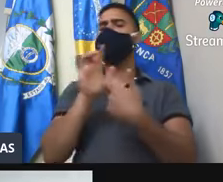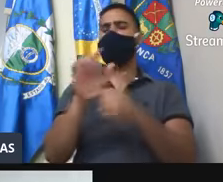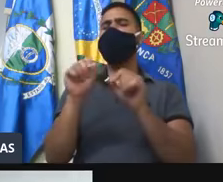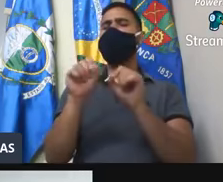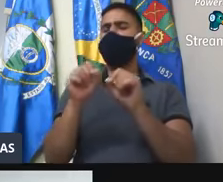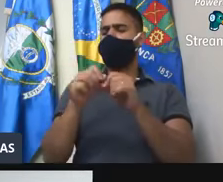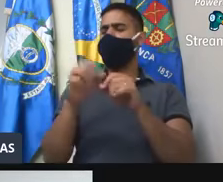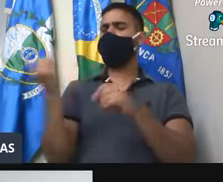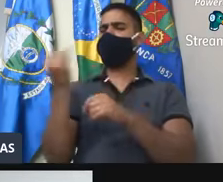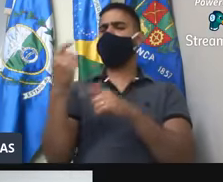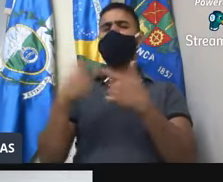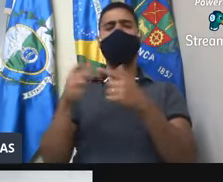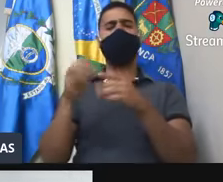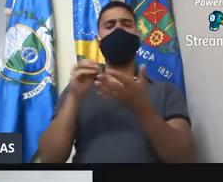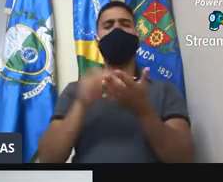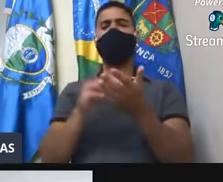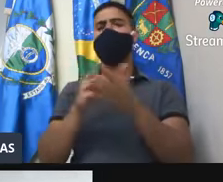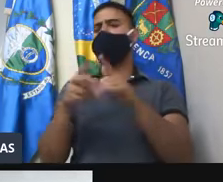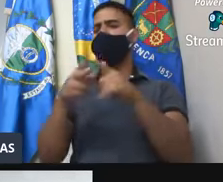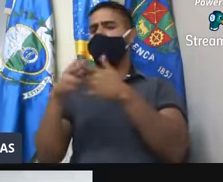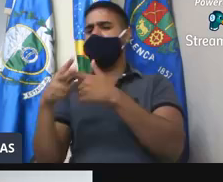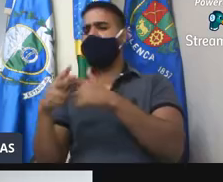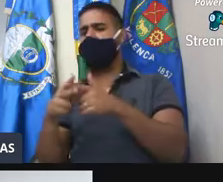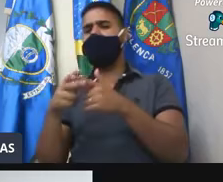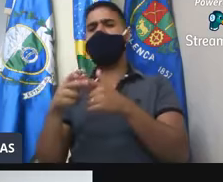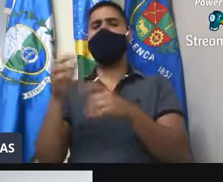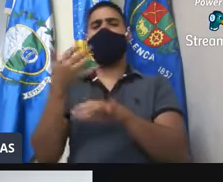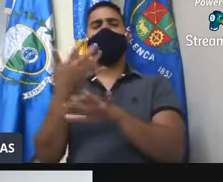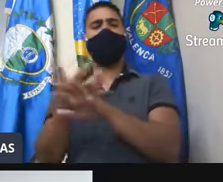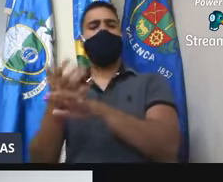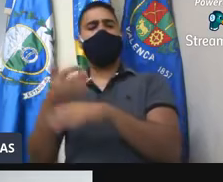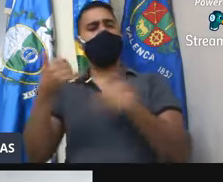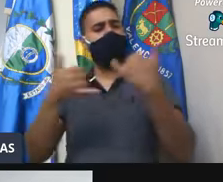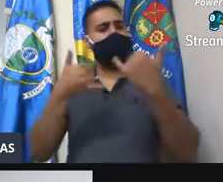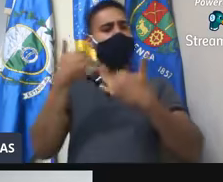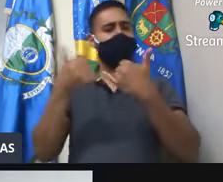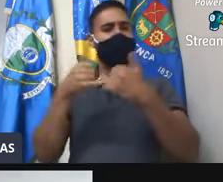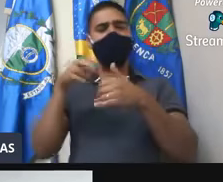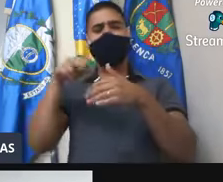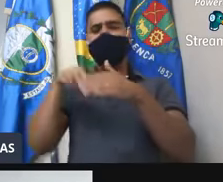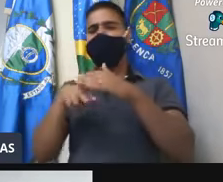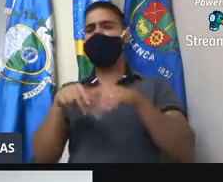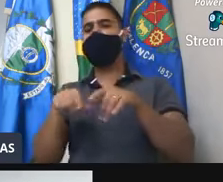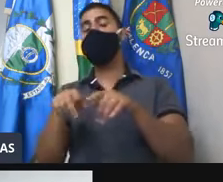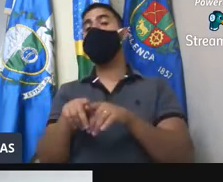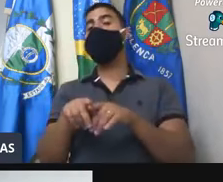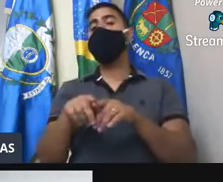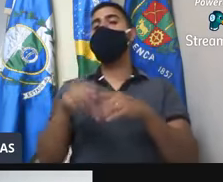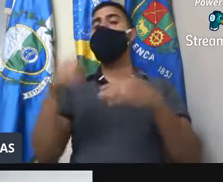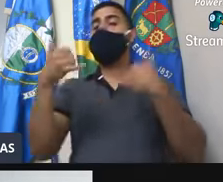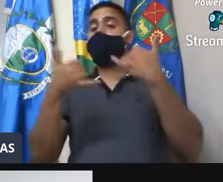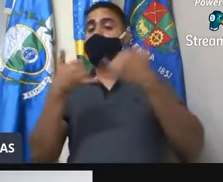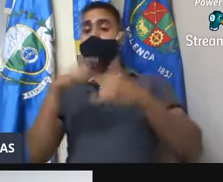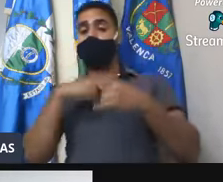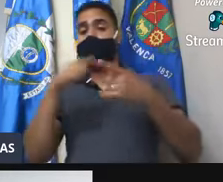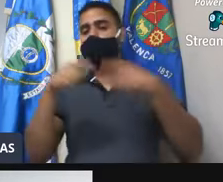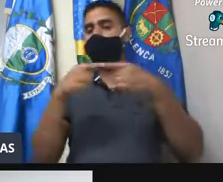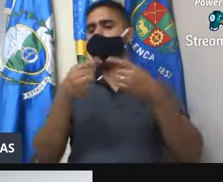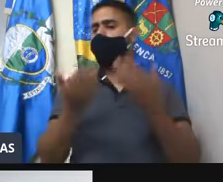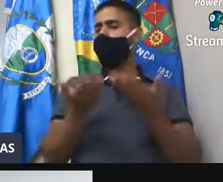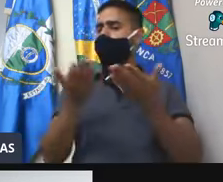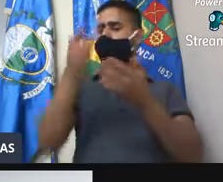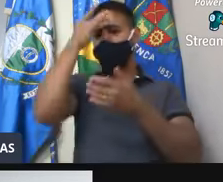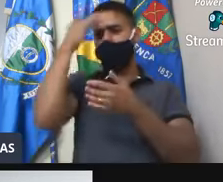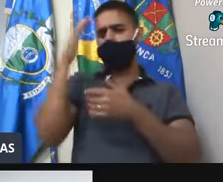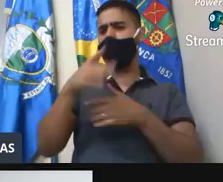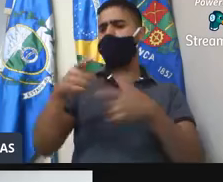necessária, uma vez que a falta de manutenção dos brinquedos do parque e a ação do tempo proporciona a deterioração dos mesmos. O Parque Infantil tem por objetivo proporcionar aos pequenos